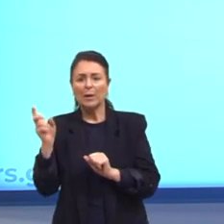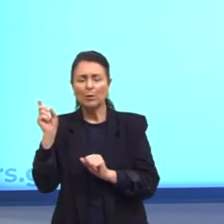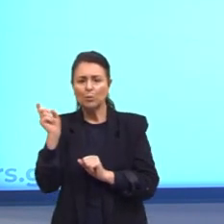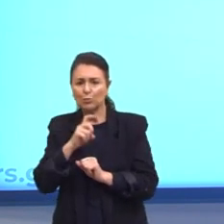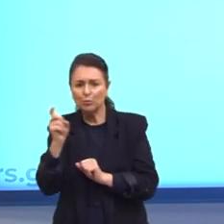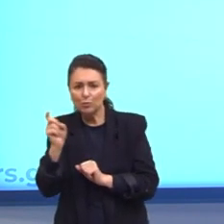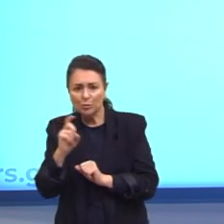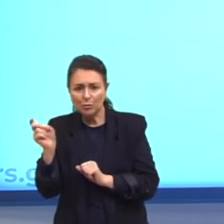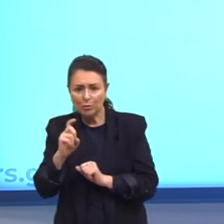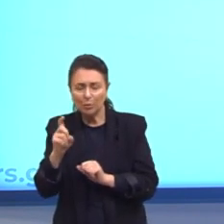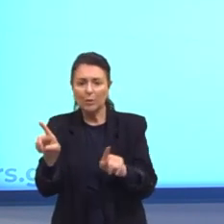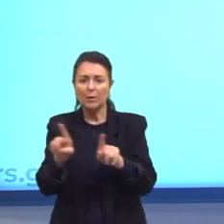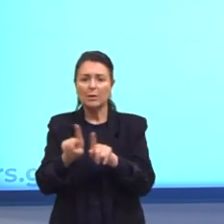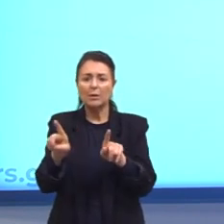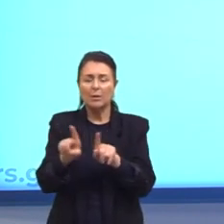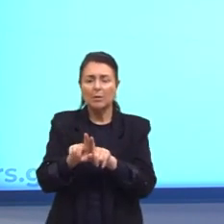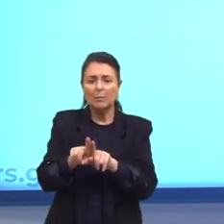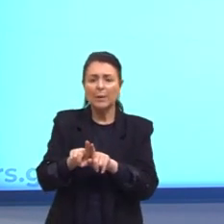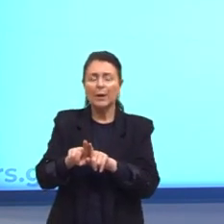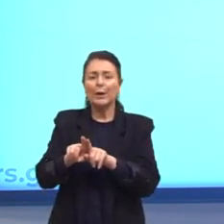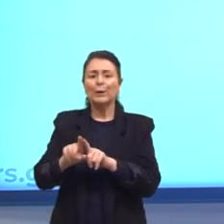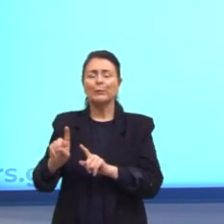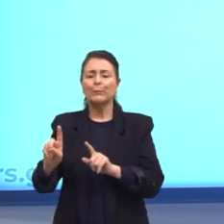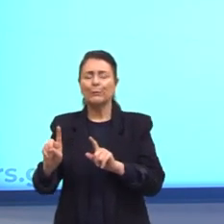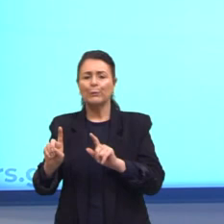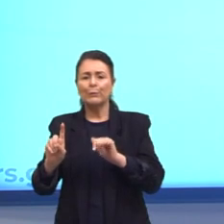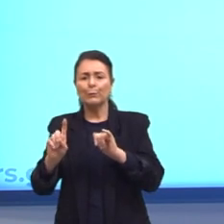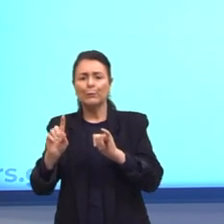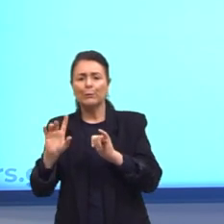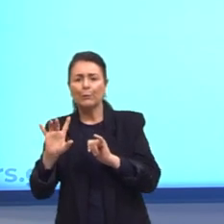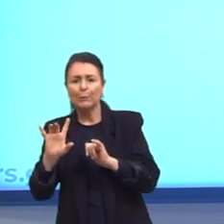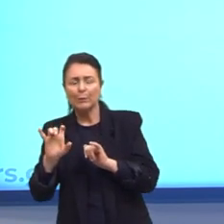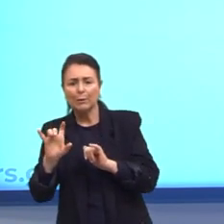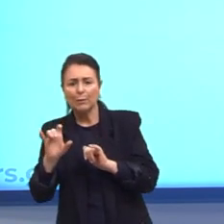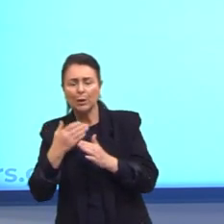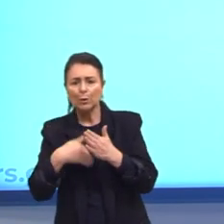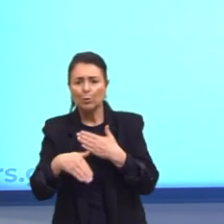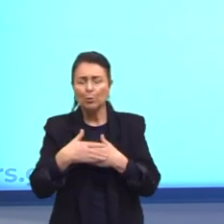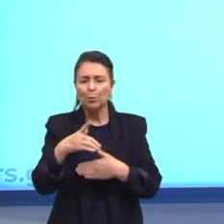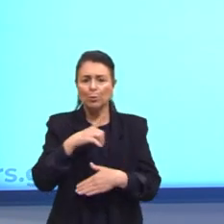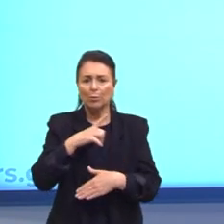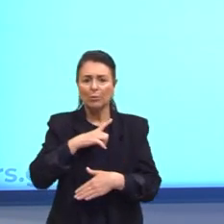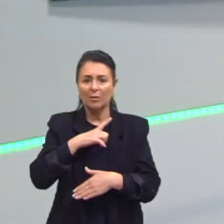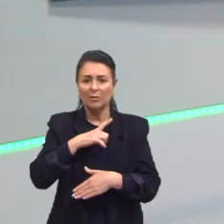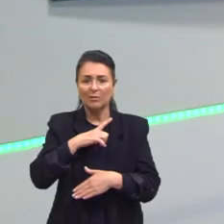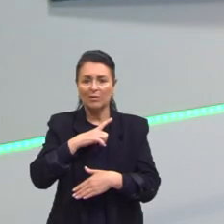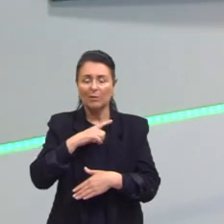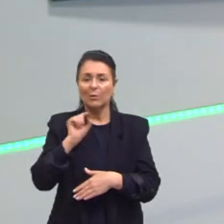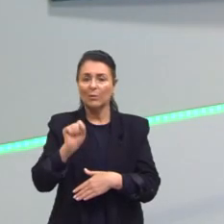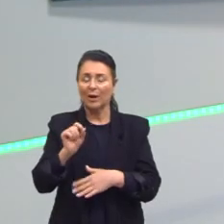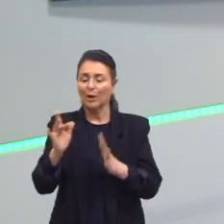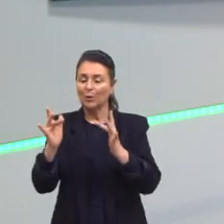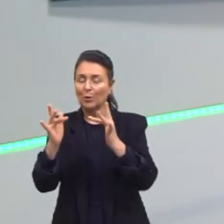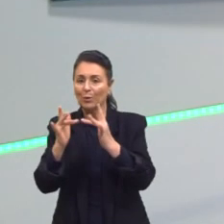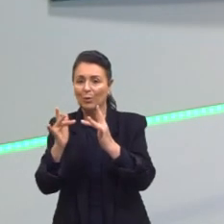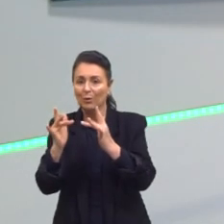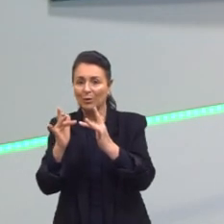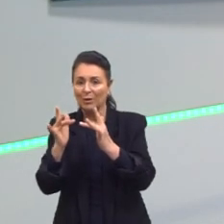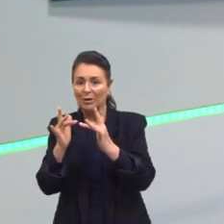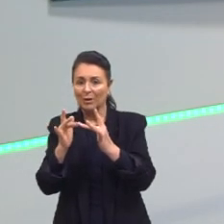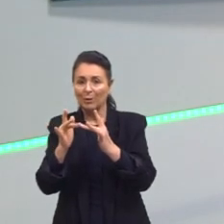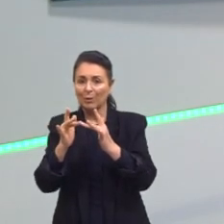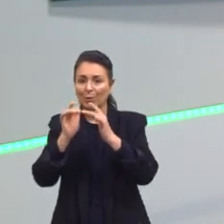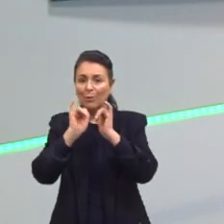vocês vão entrar no Instagram, vocês vão... Todos os lugares, vocês têm aí o contato com as